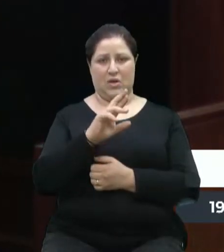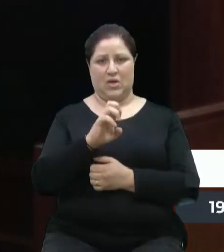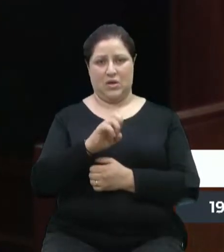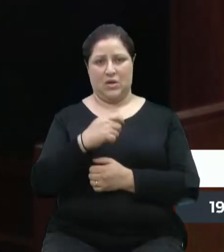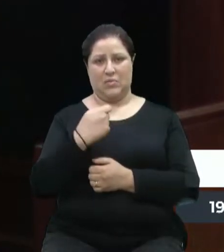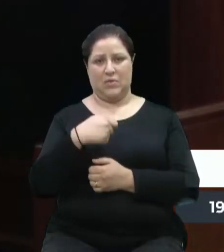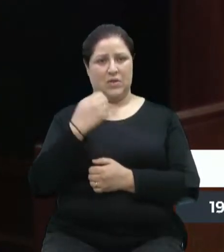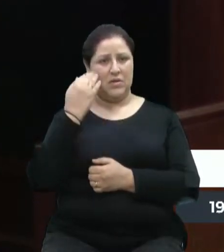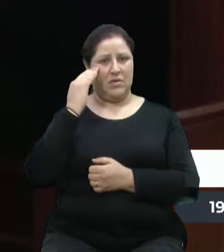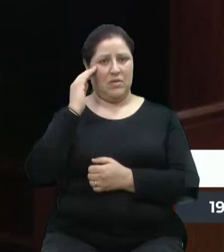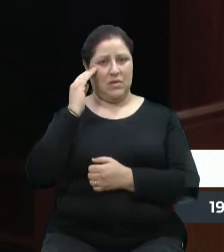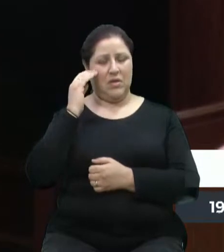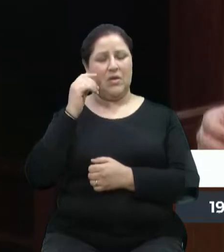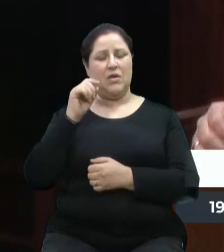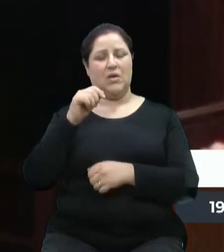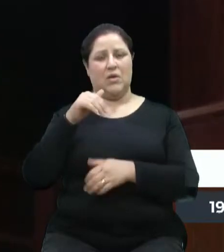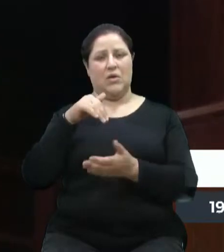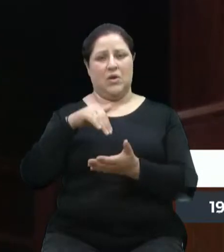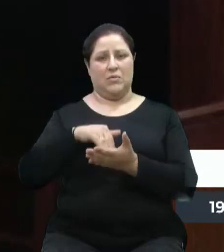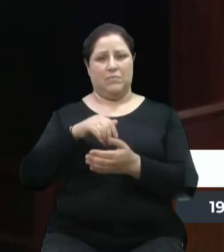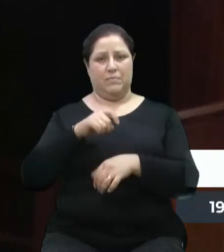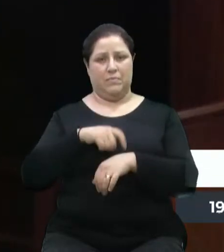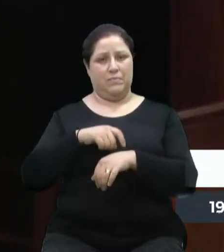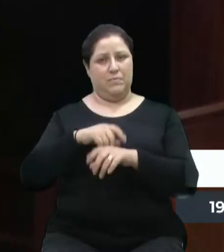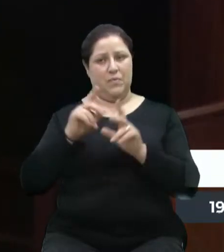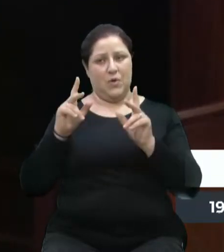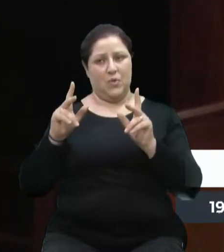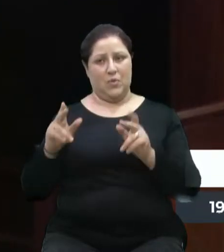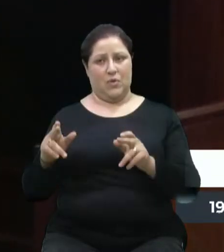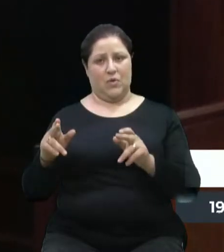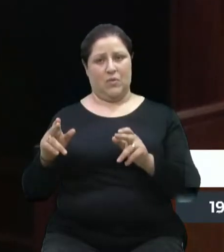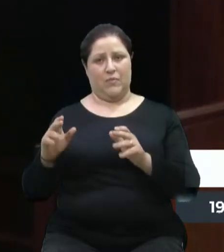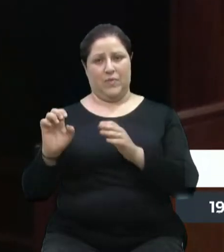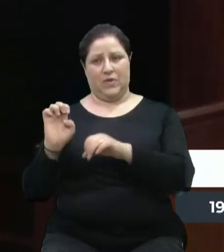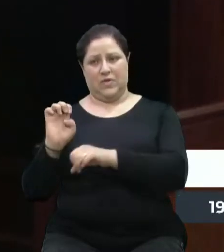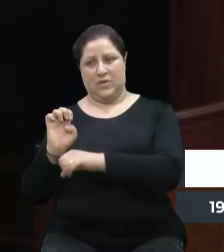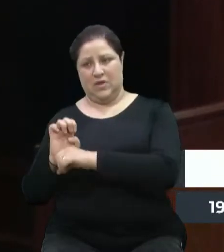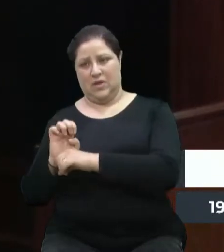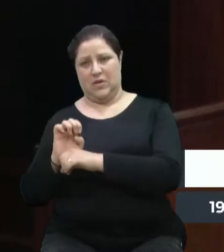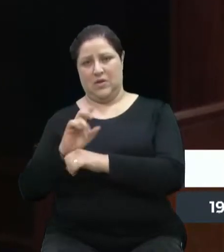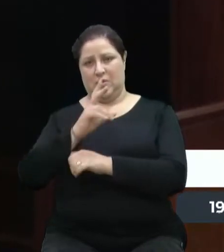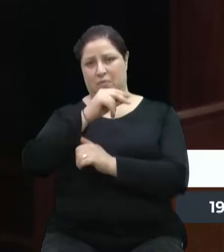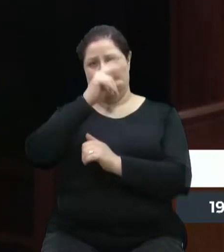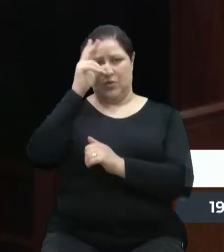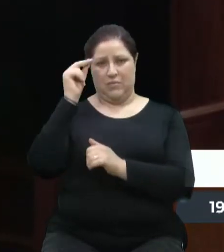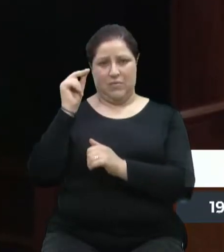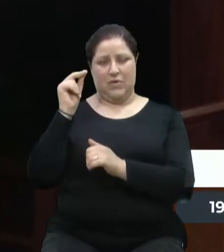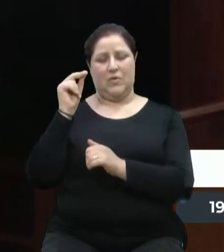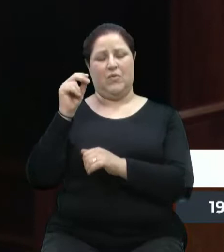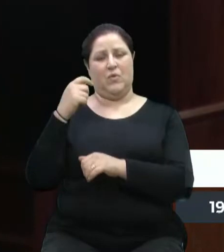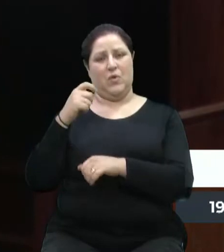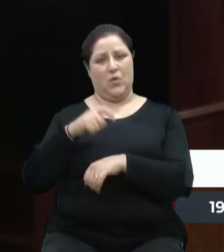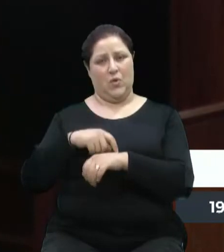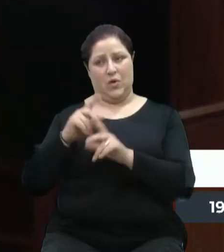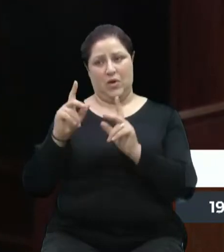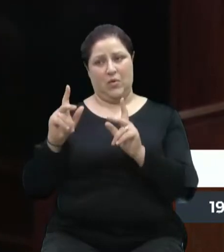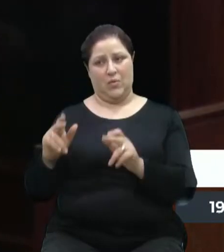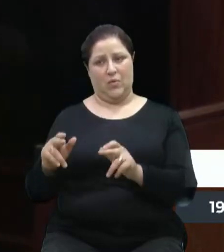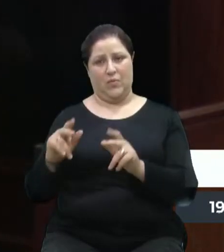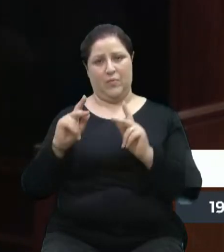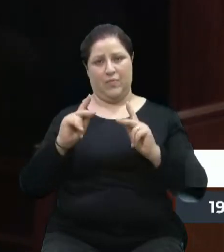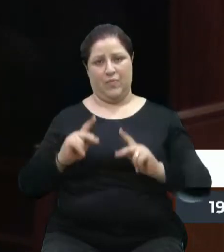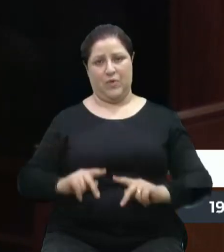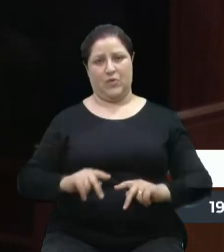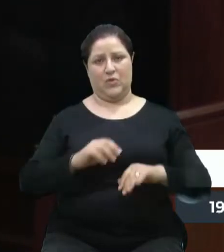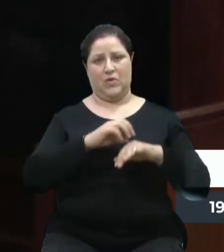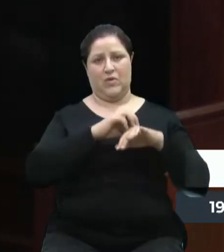no mínimo, os horários das aulas no mesmo horário, tanto da estadual quanto da municipal. O transportador, ele não escolhe,